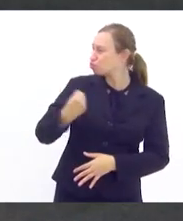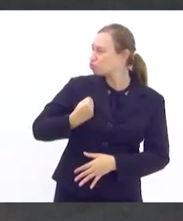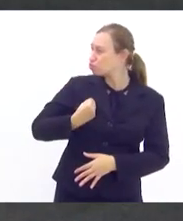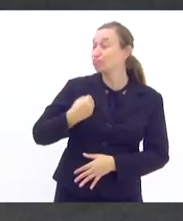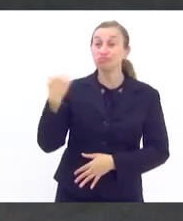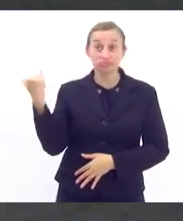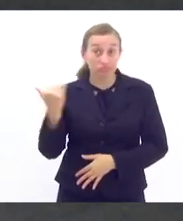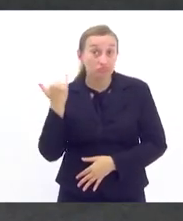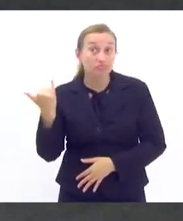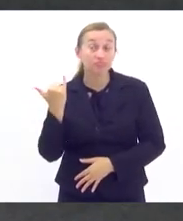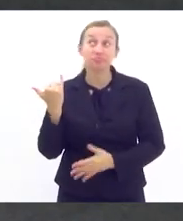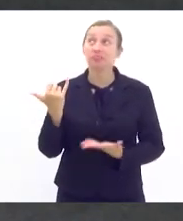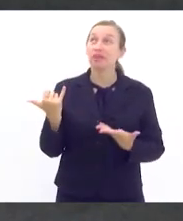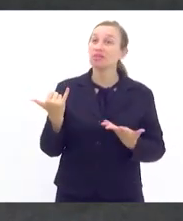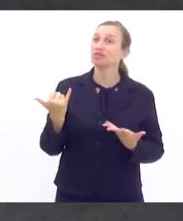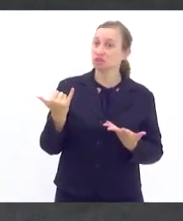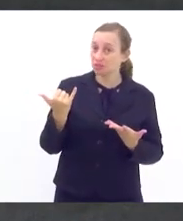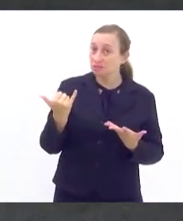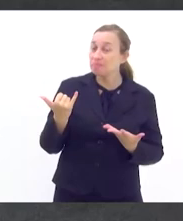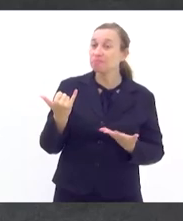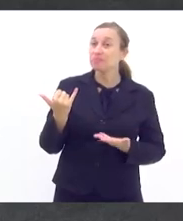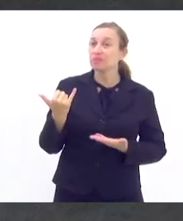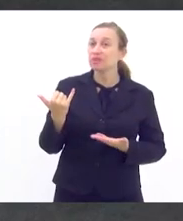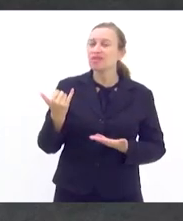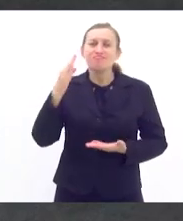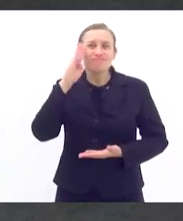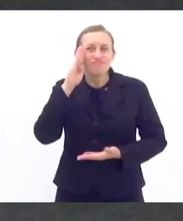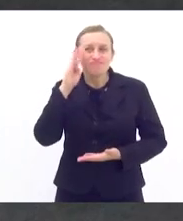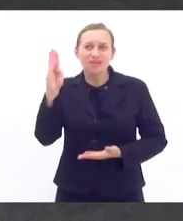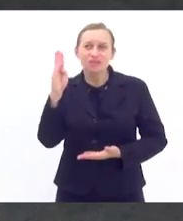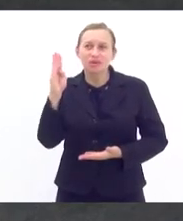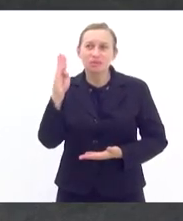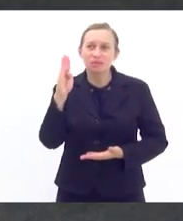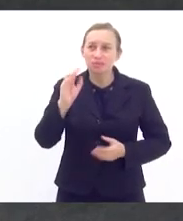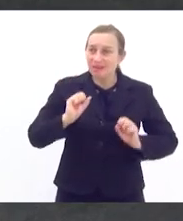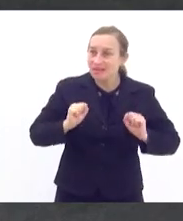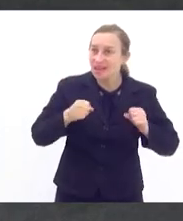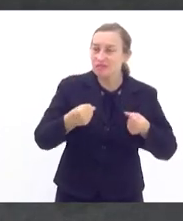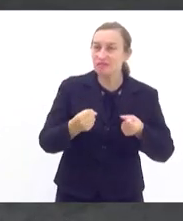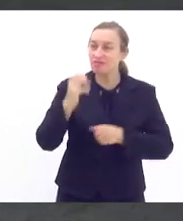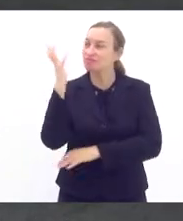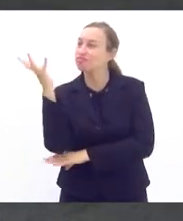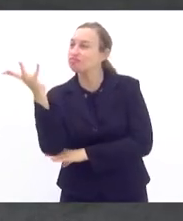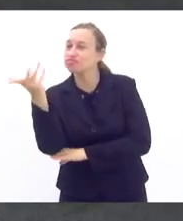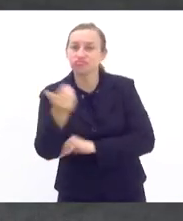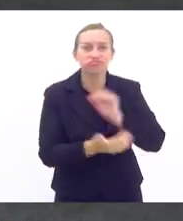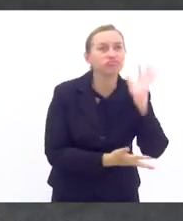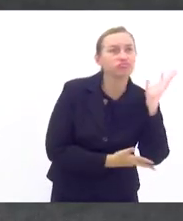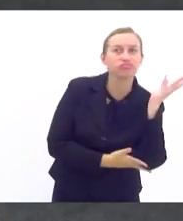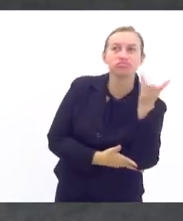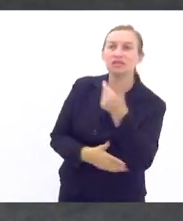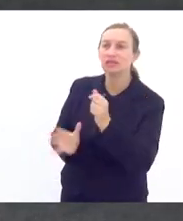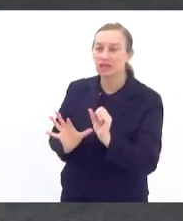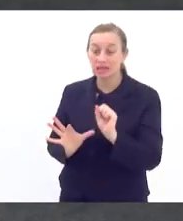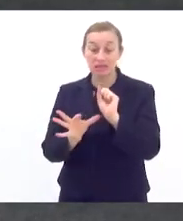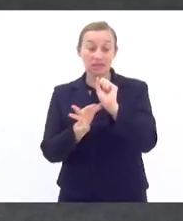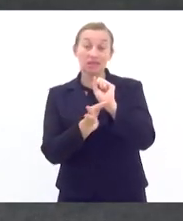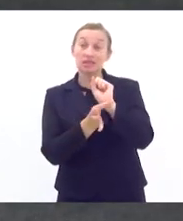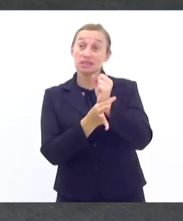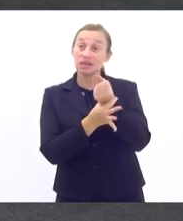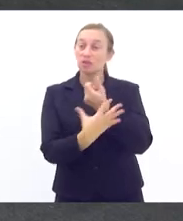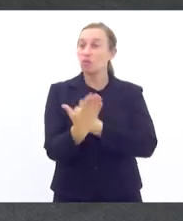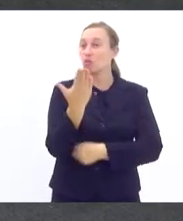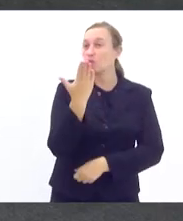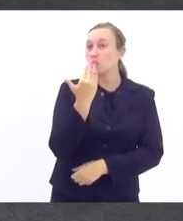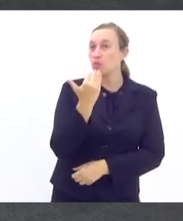considerável e importante, especialmente para a defesa do meio ambiente, para a segurança alimentar e